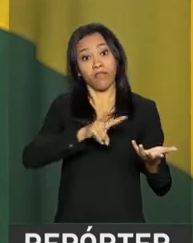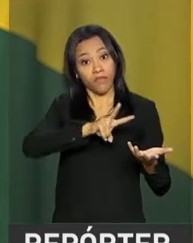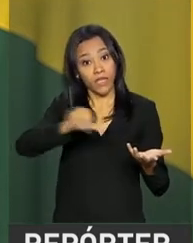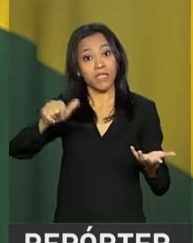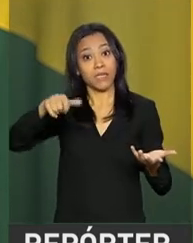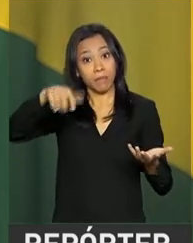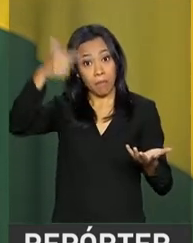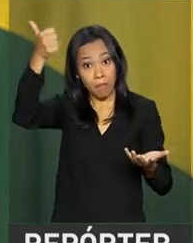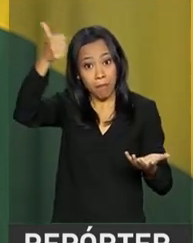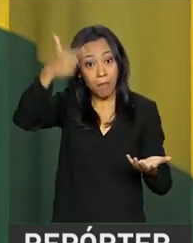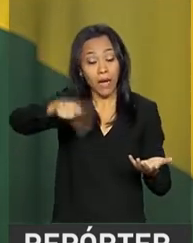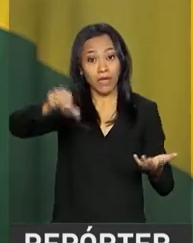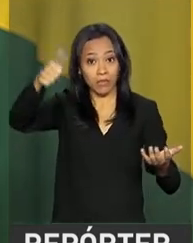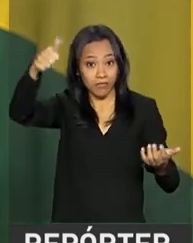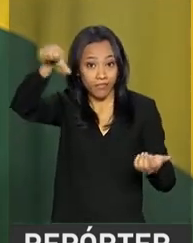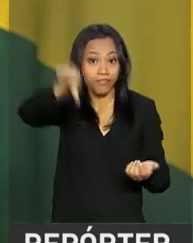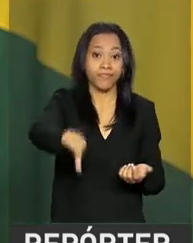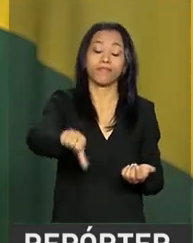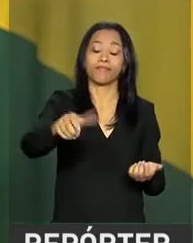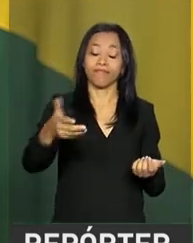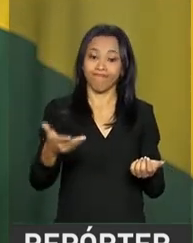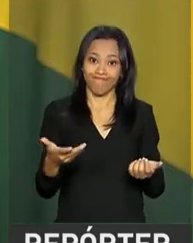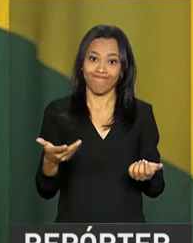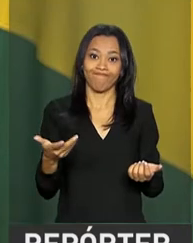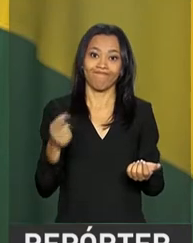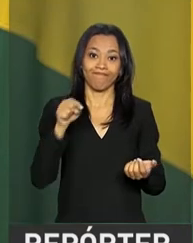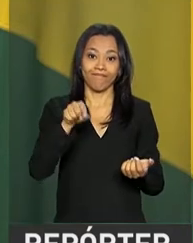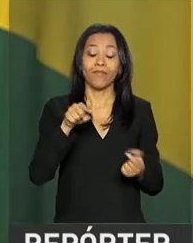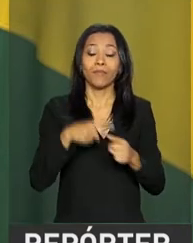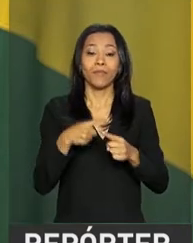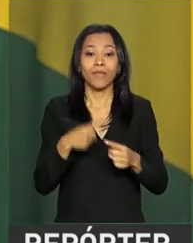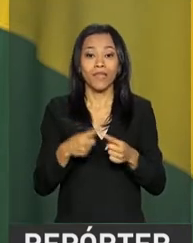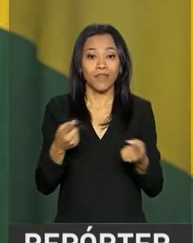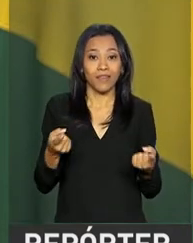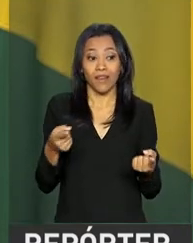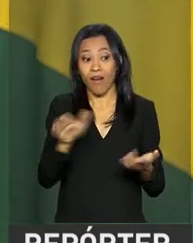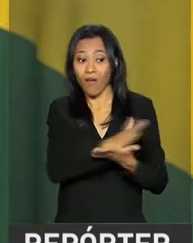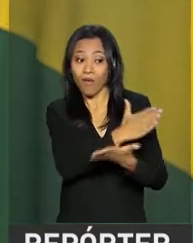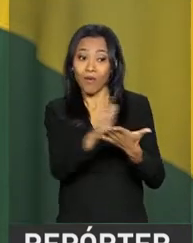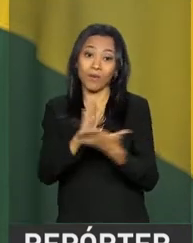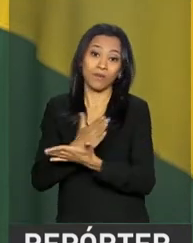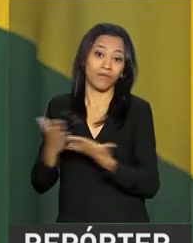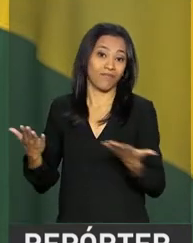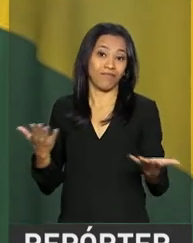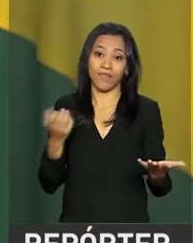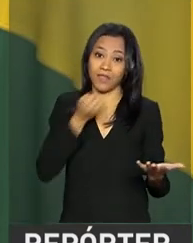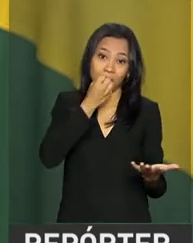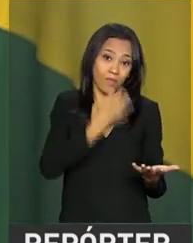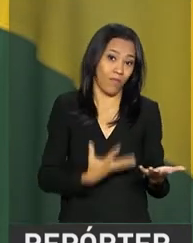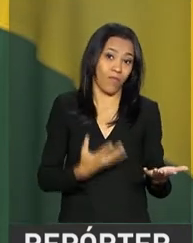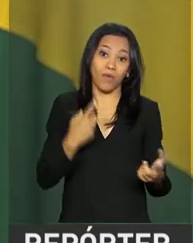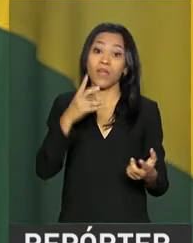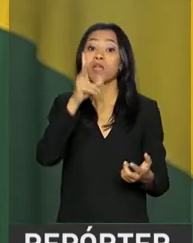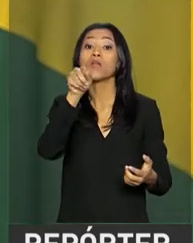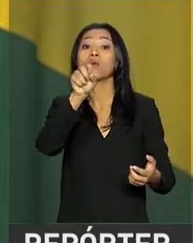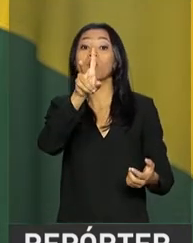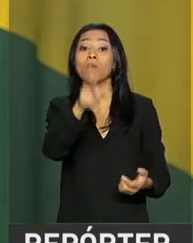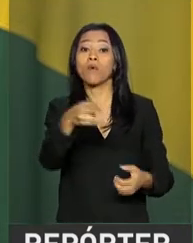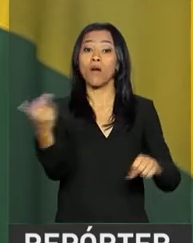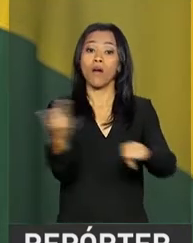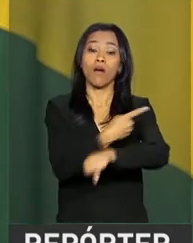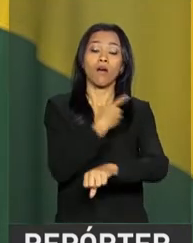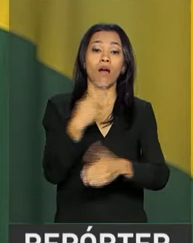radicalizada, quem sabe radicalizada a um ponto desagradável, como aquilo que aconteceu em Portugal, na Grécia,